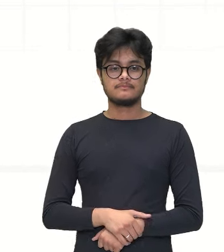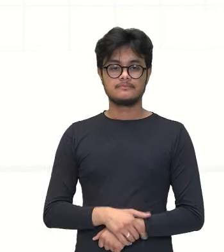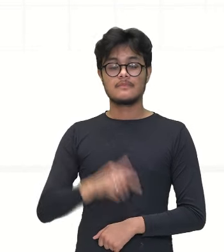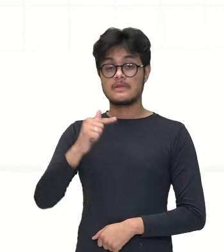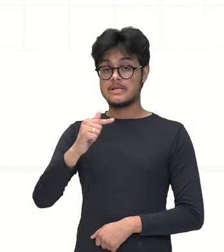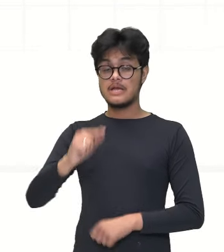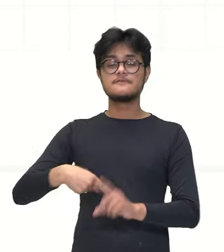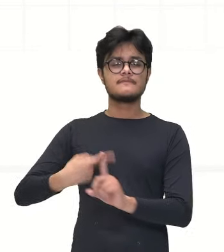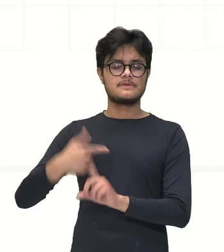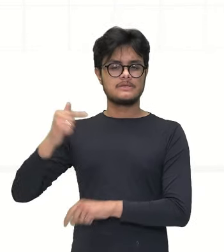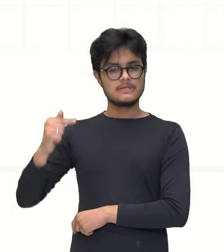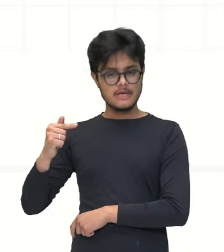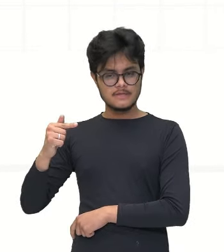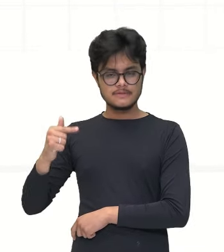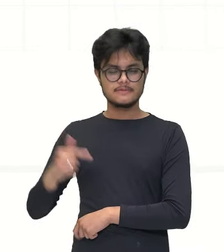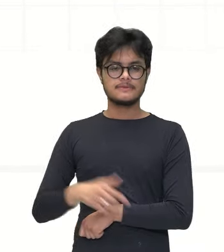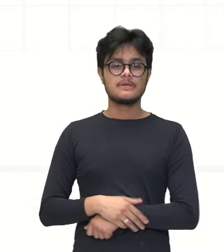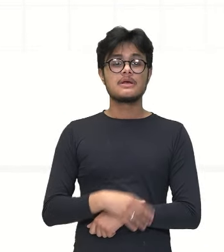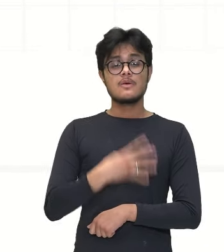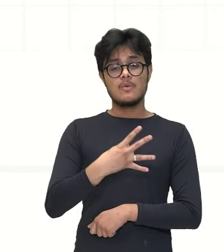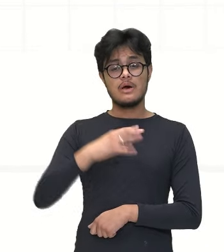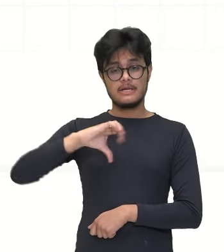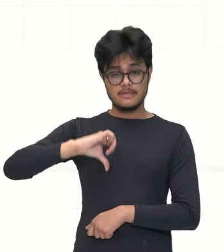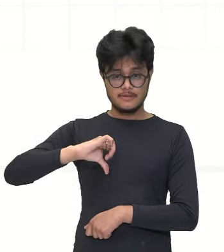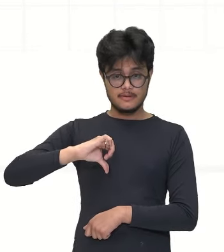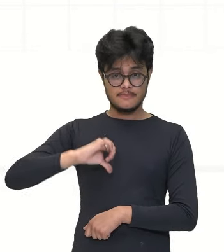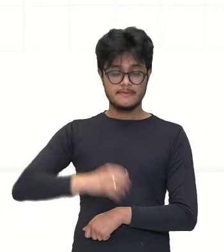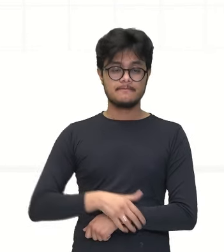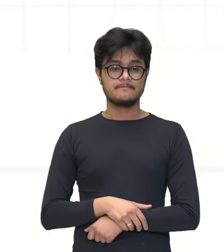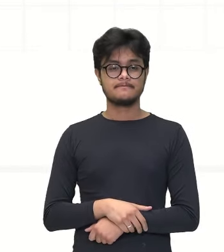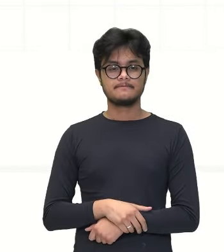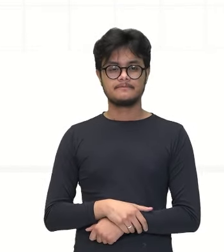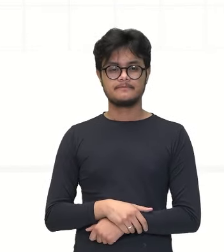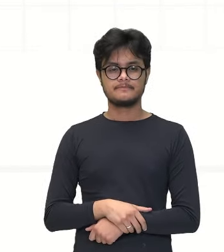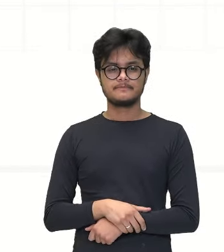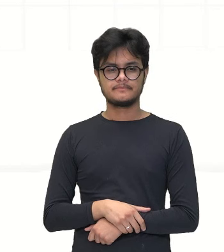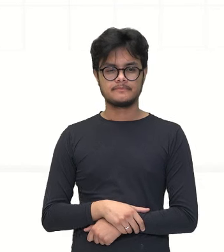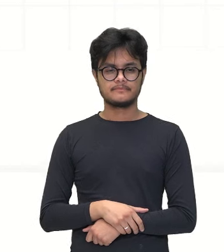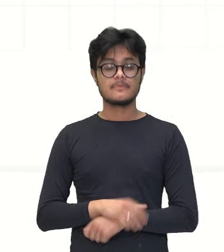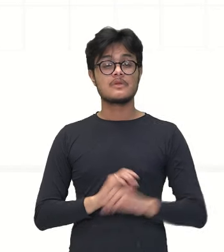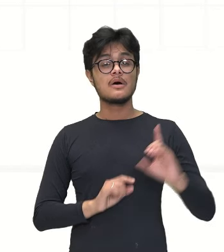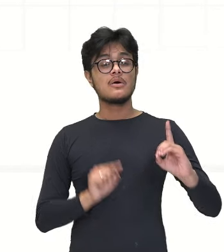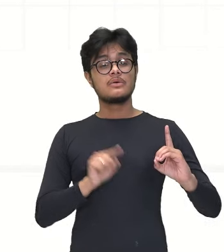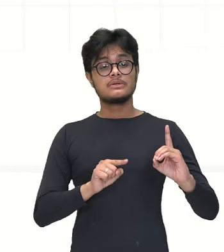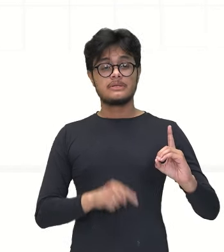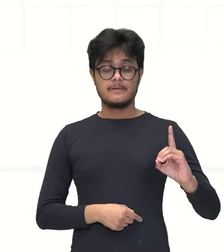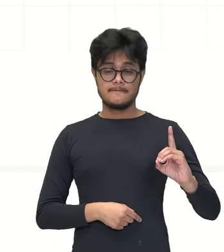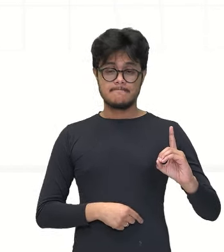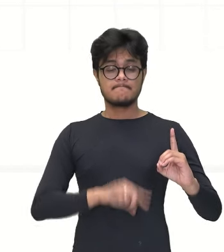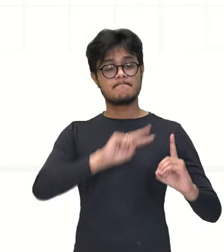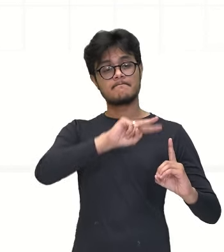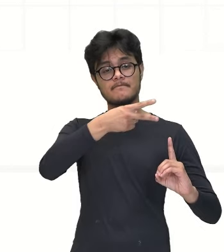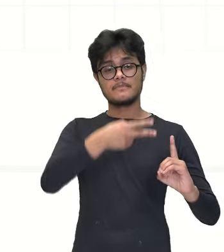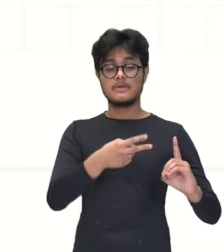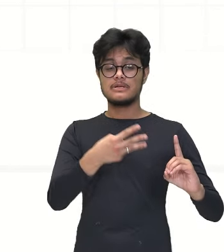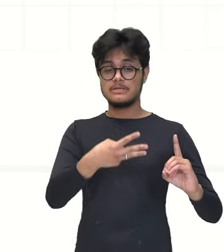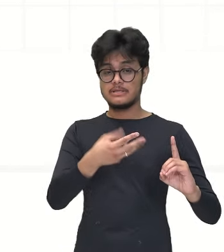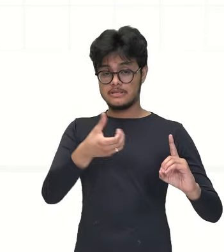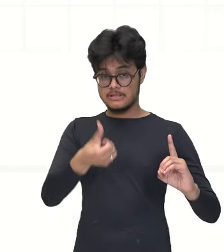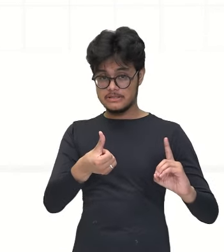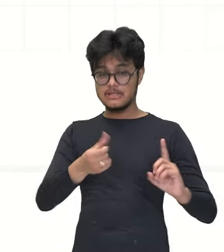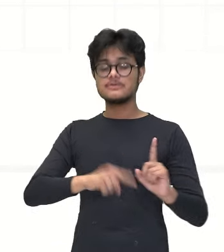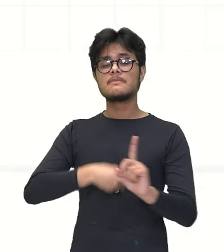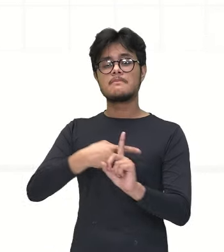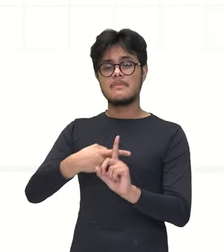7 ao quadrado dá 49 positivo. Então, a distância ao quadrado vai ser igual a essa